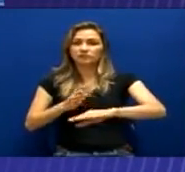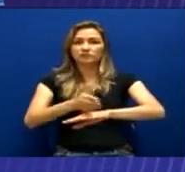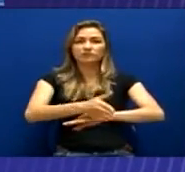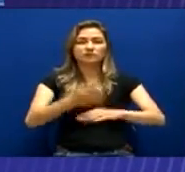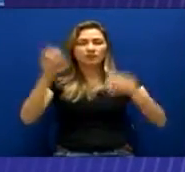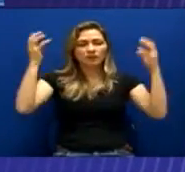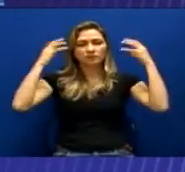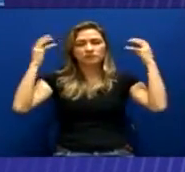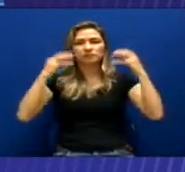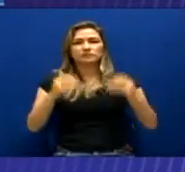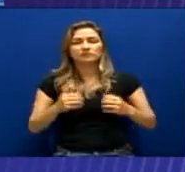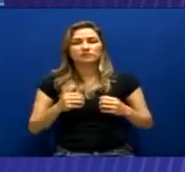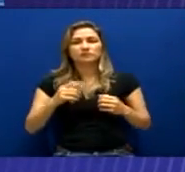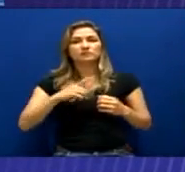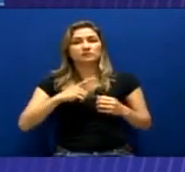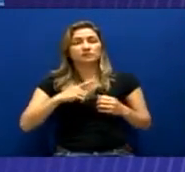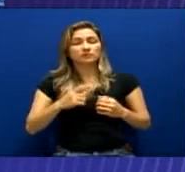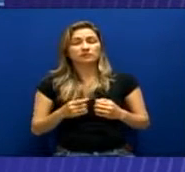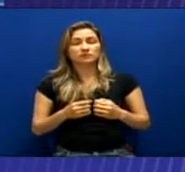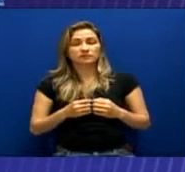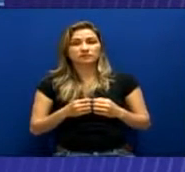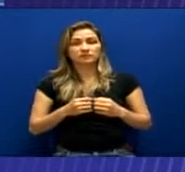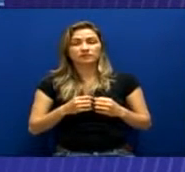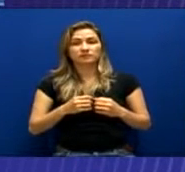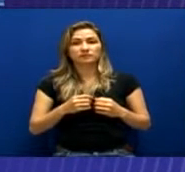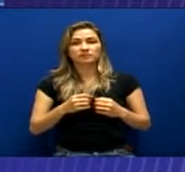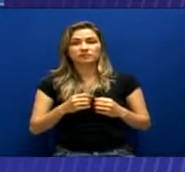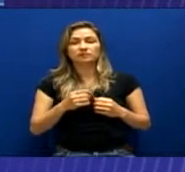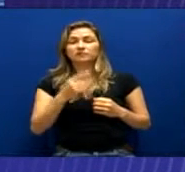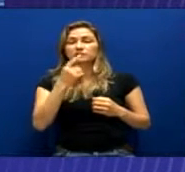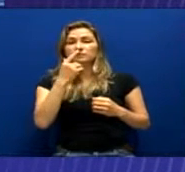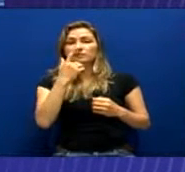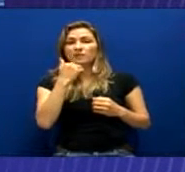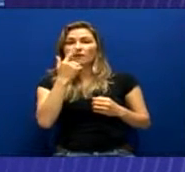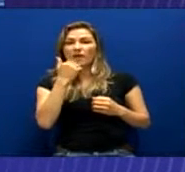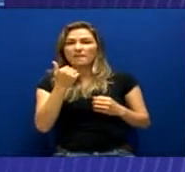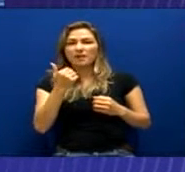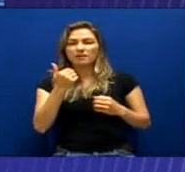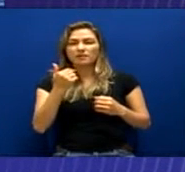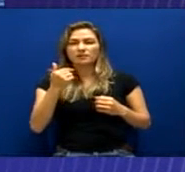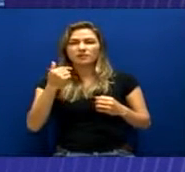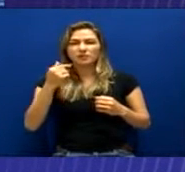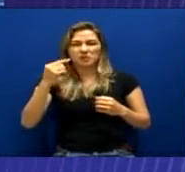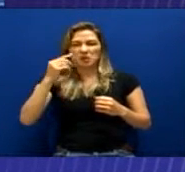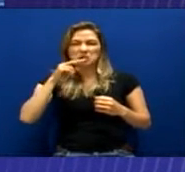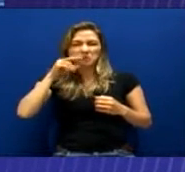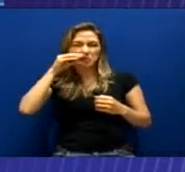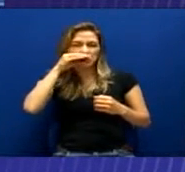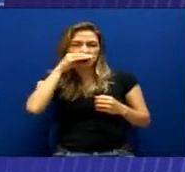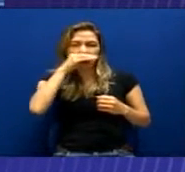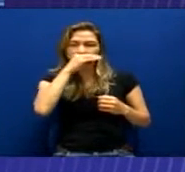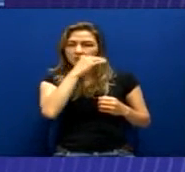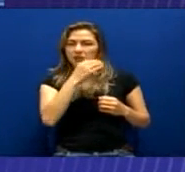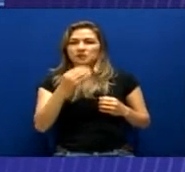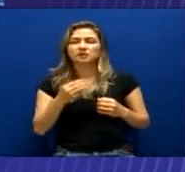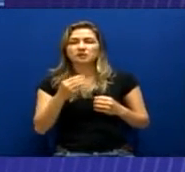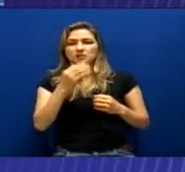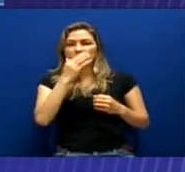e foi alvejado. Essa parte do corpo humano é a parte glútea, conhecida como bumbum.